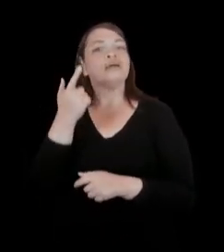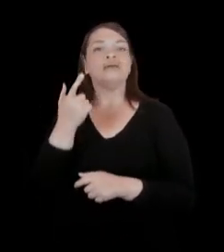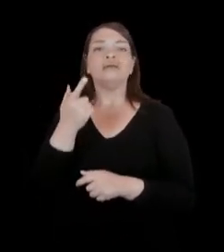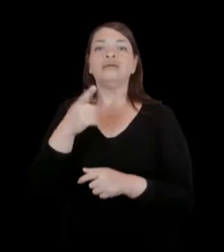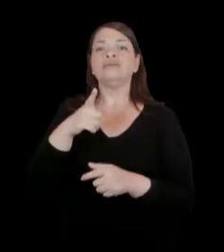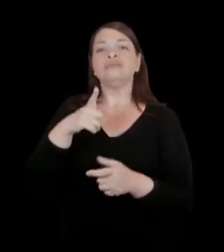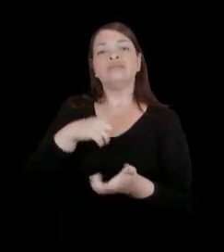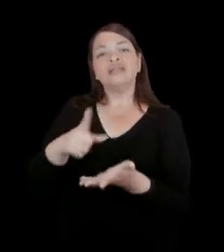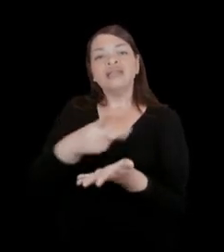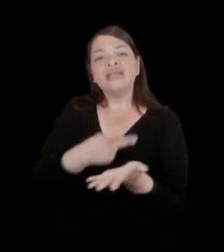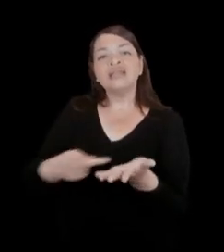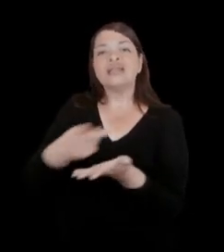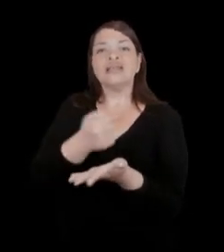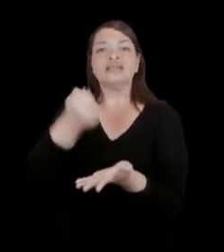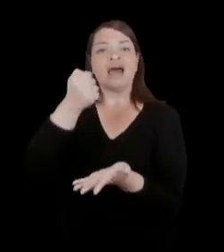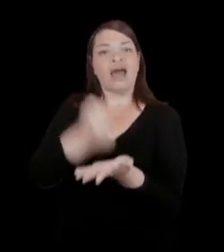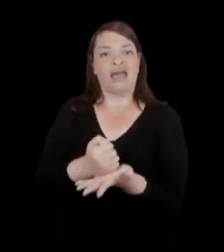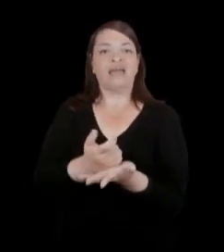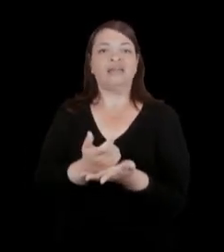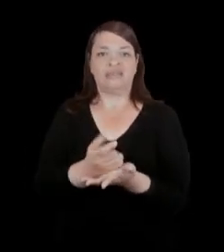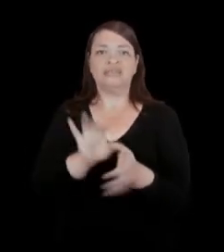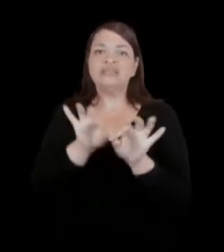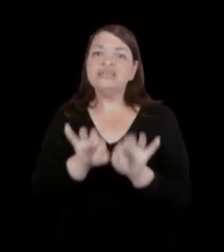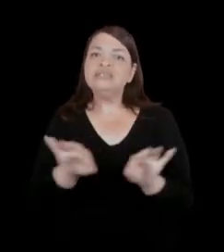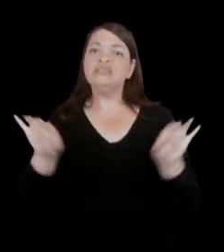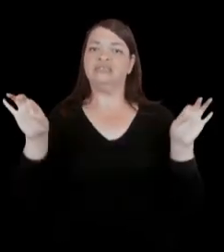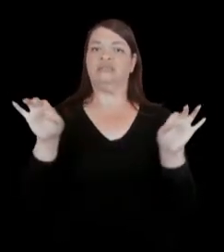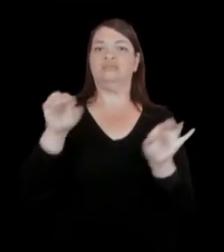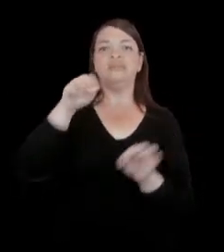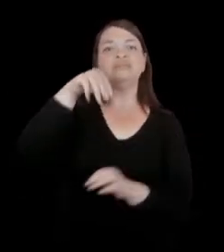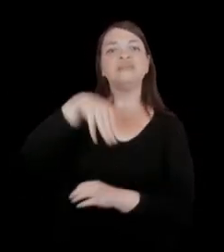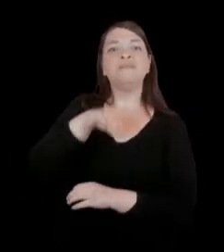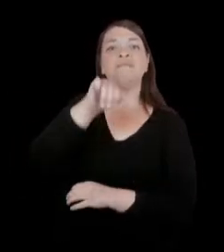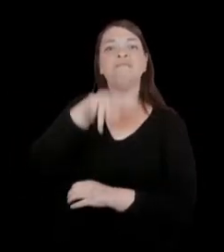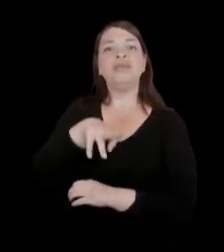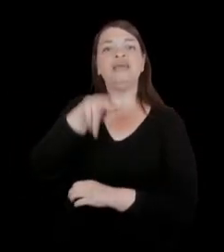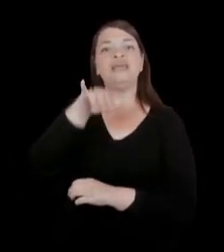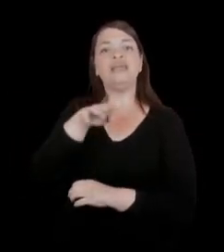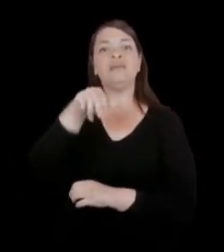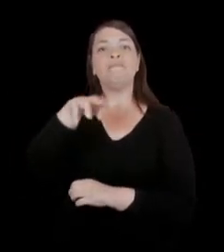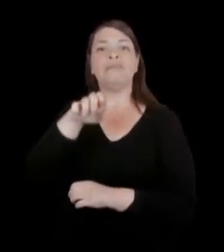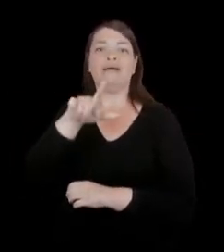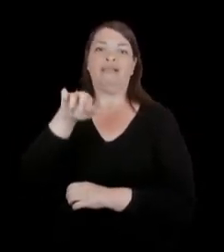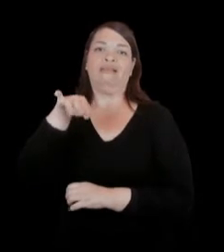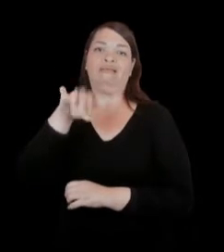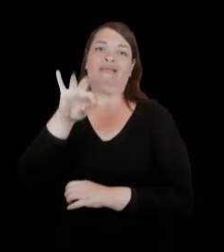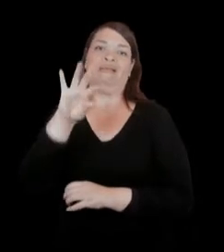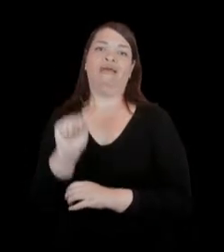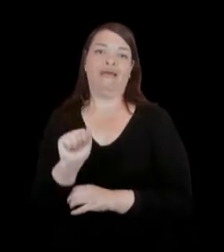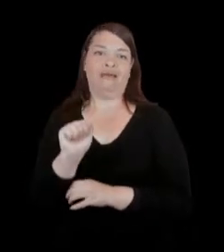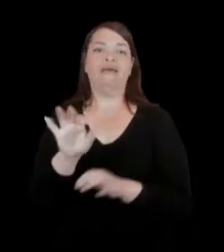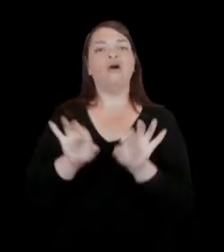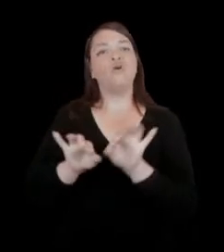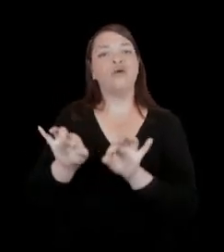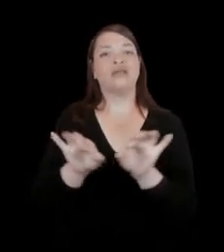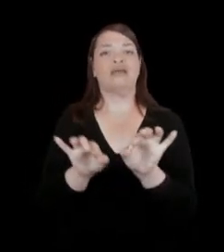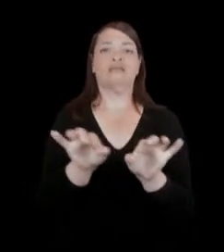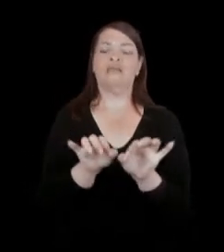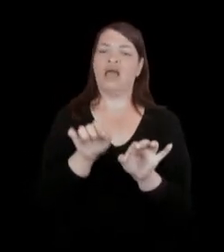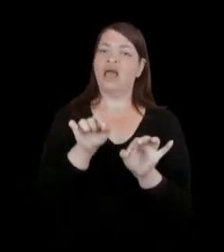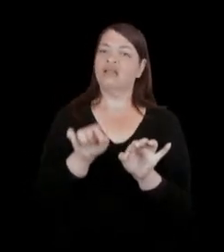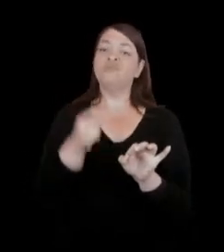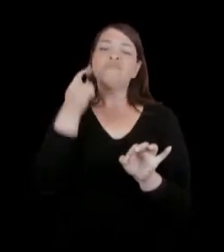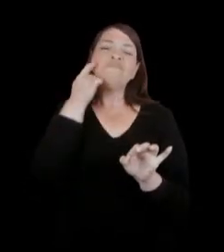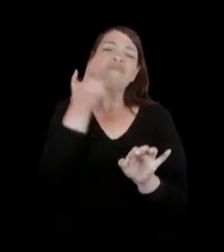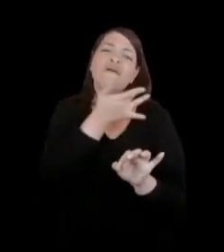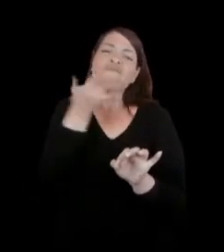minimalista, organizado, na verdade é uma das coisas mais difíceis de se fazer. Pensa que é